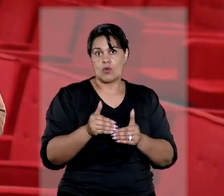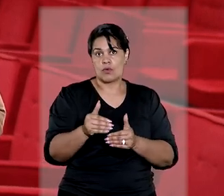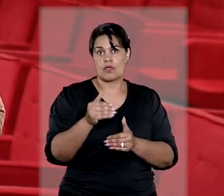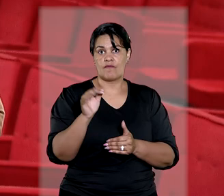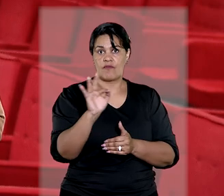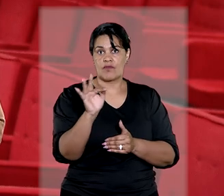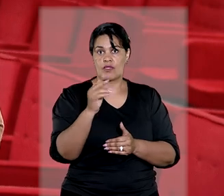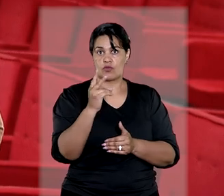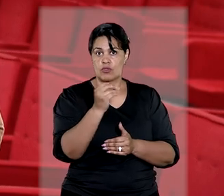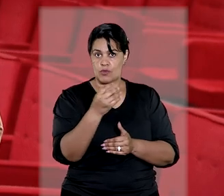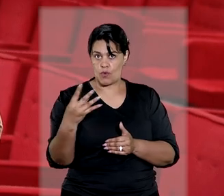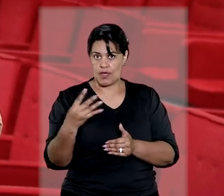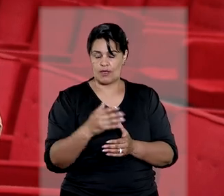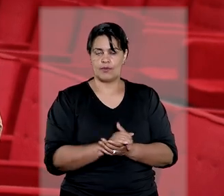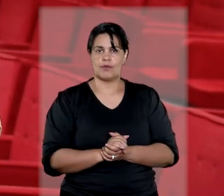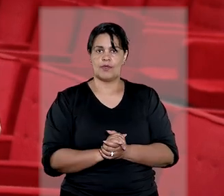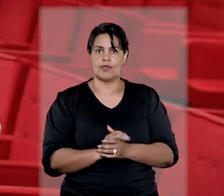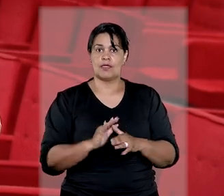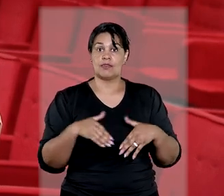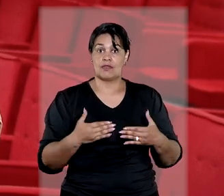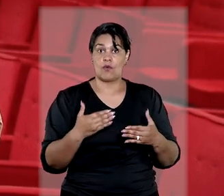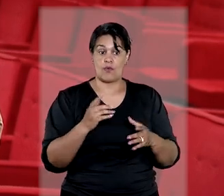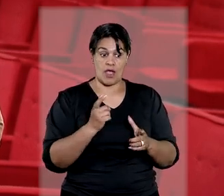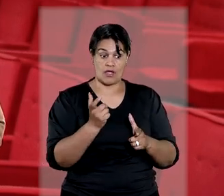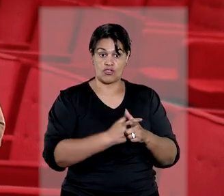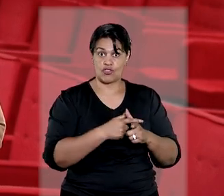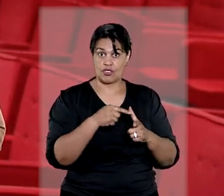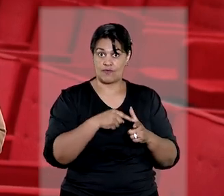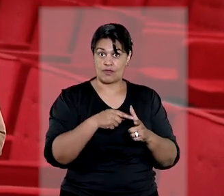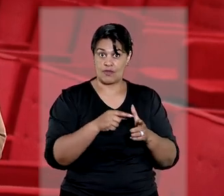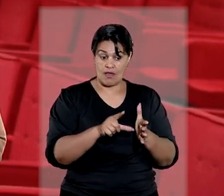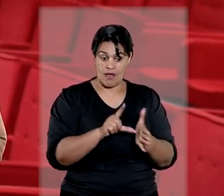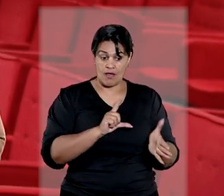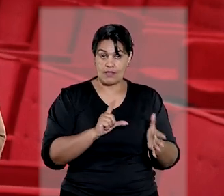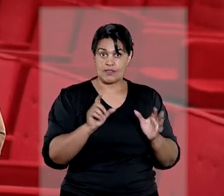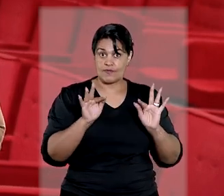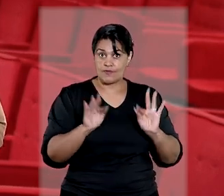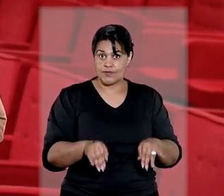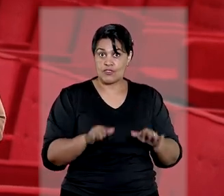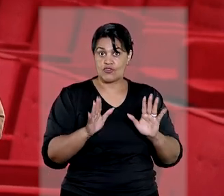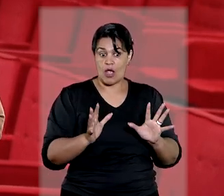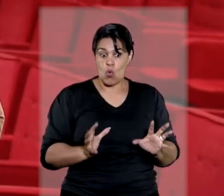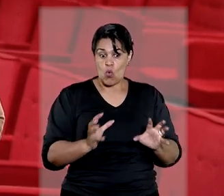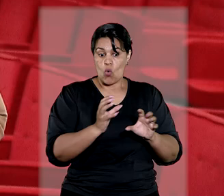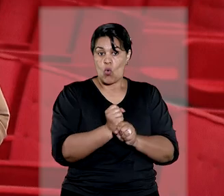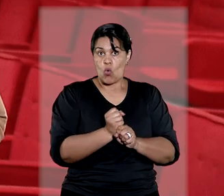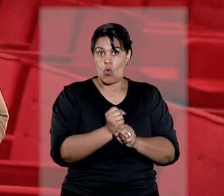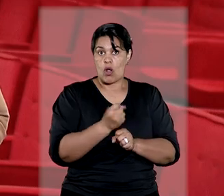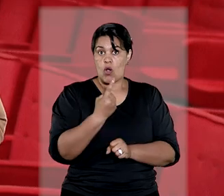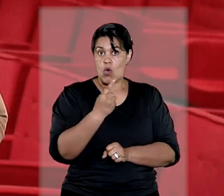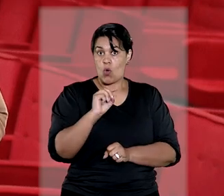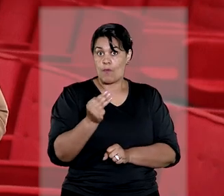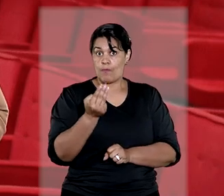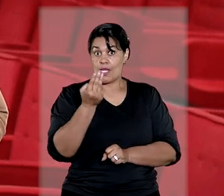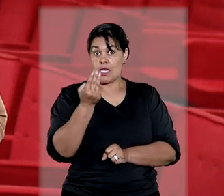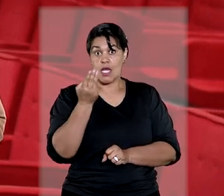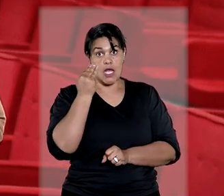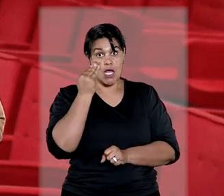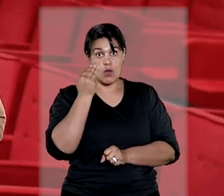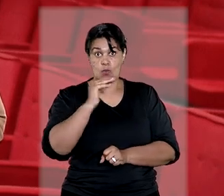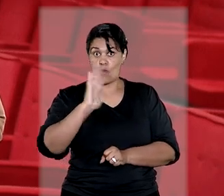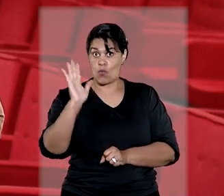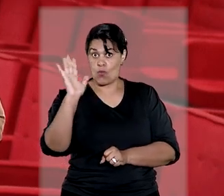de fevereiro de 2004, de modo que a dívida venceu antecipadamente, alcançando o valor de mais de R 1 milhão.